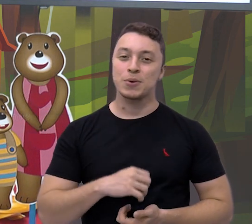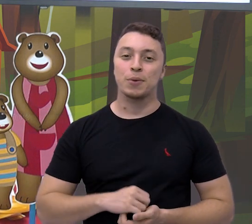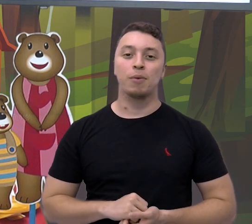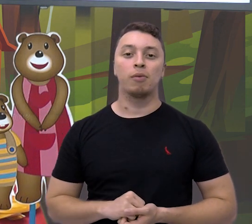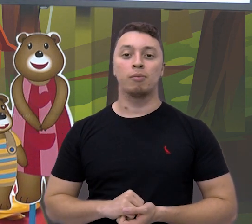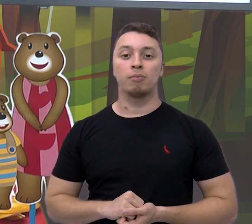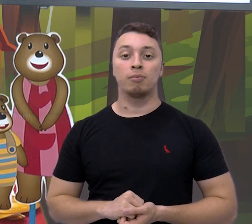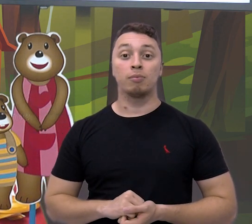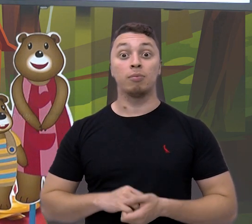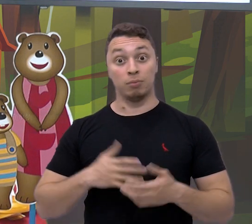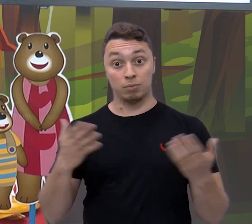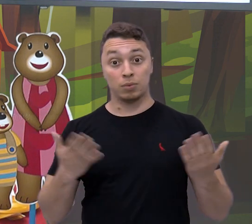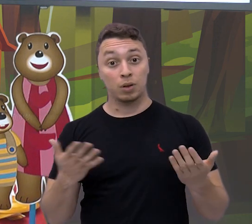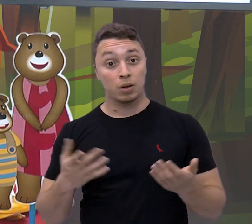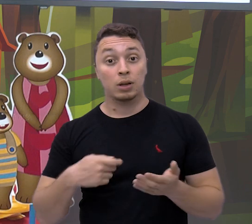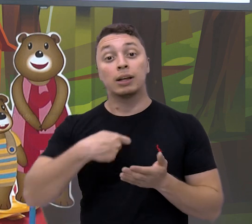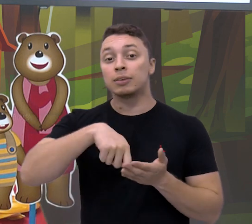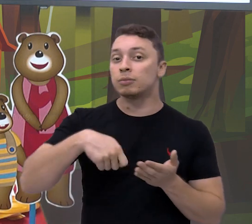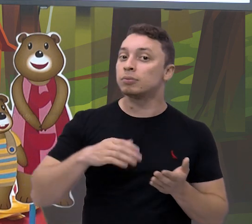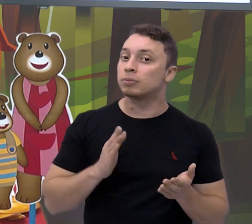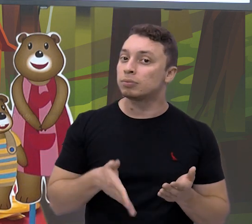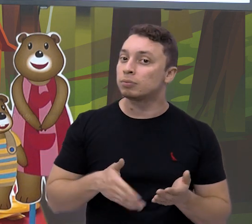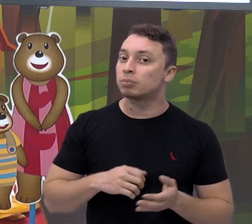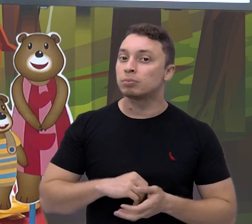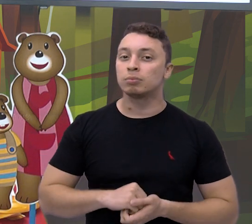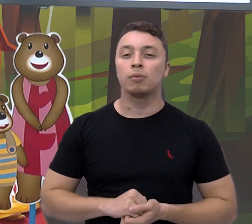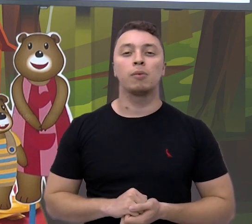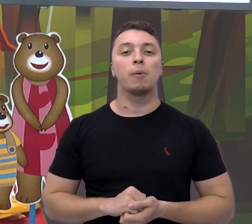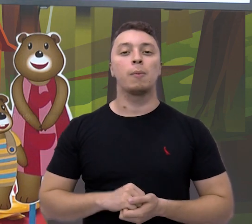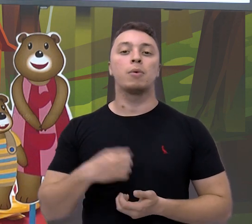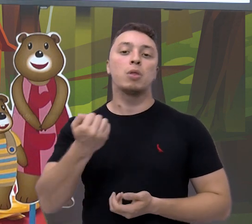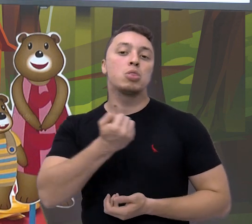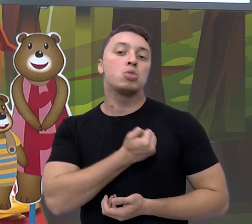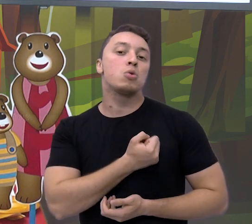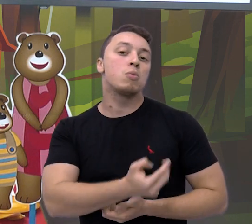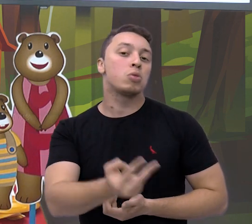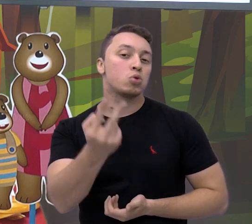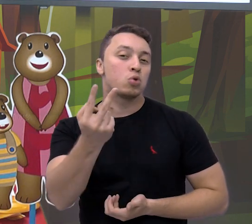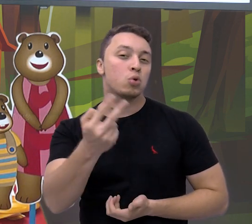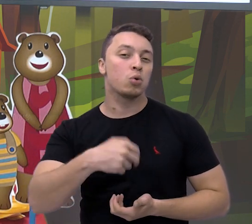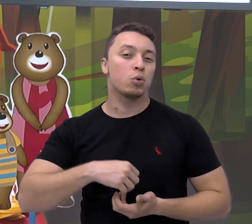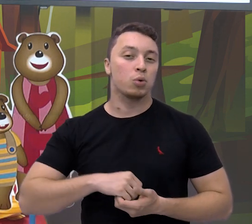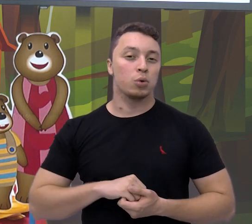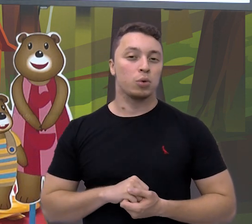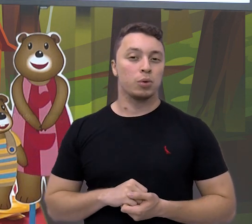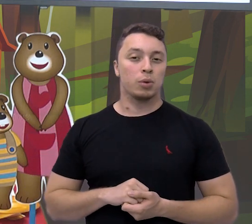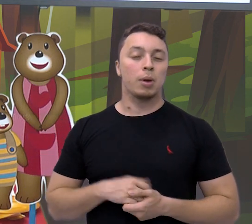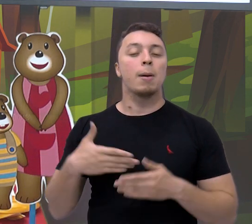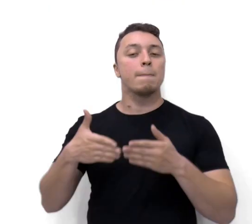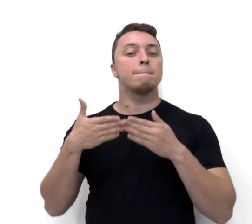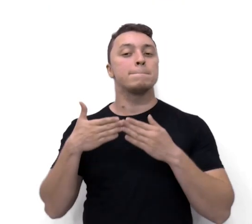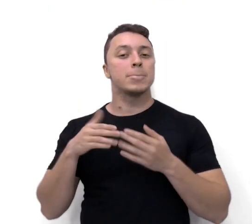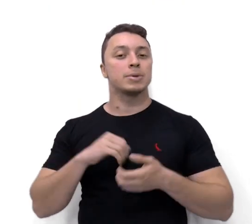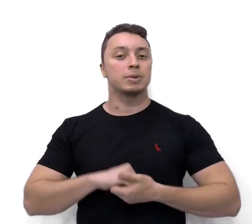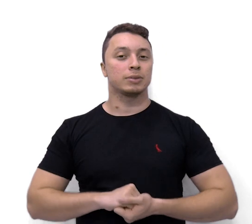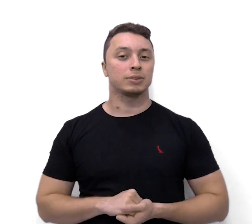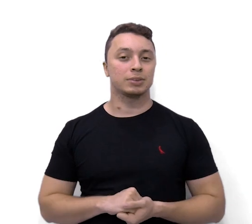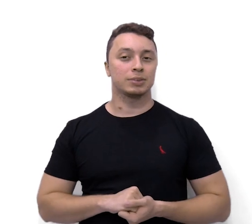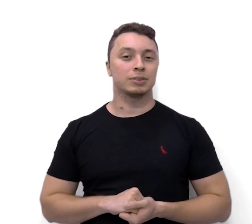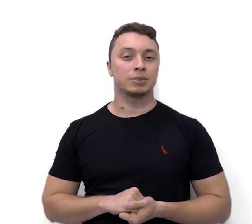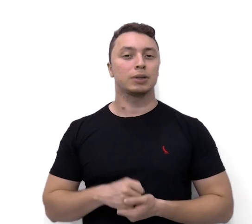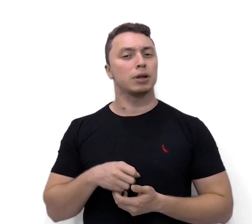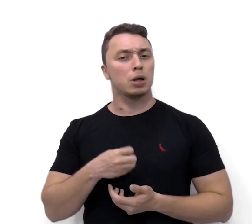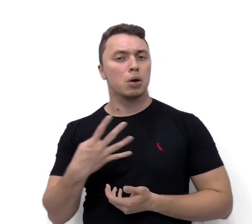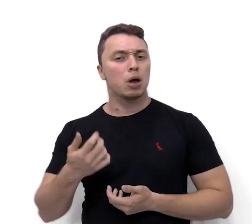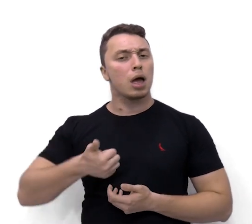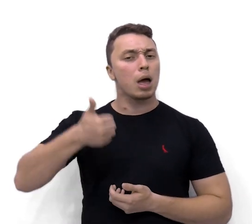que você já escreveu essa palavra aí, nós vamos fazer a questão 2. A questão 2 pede assim, qual